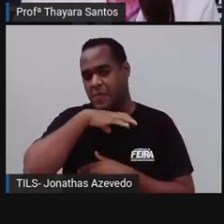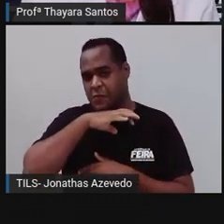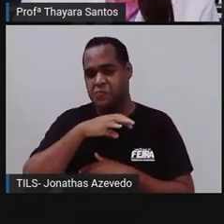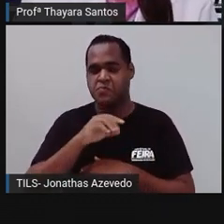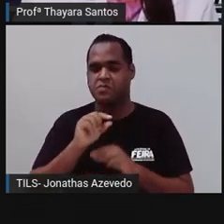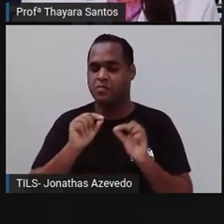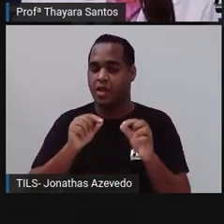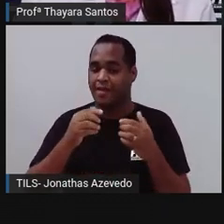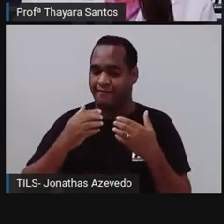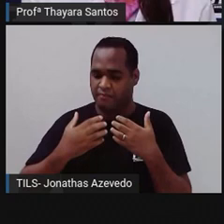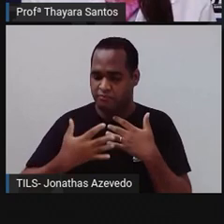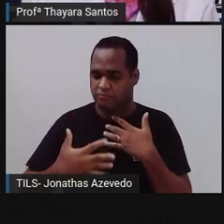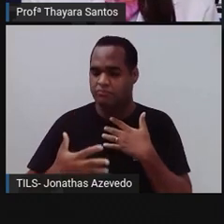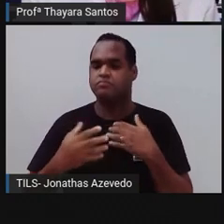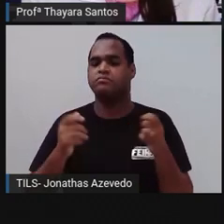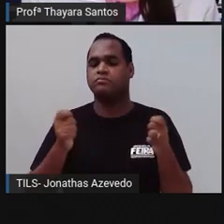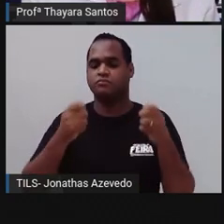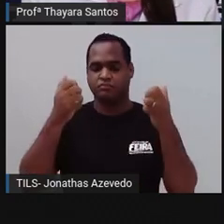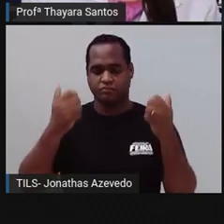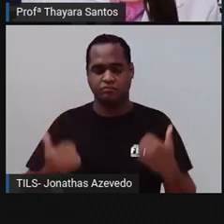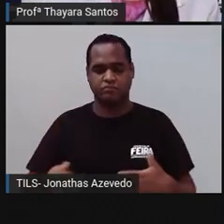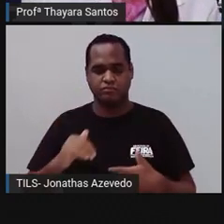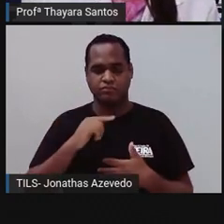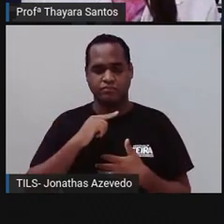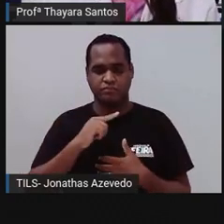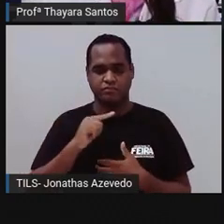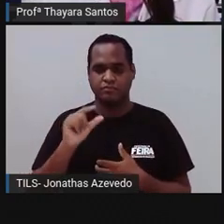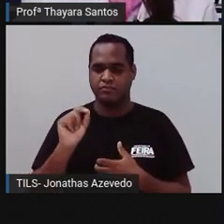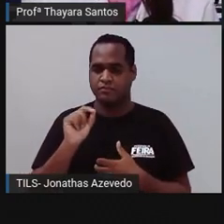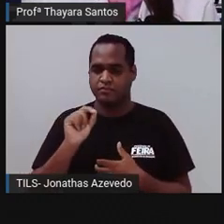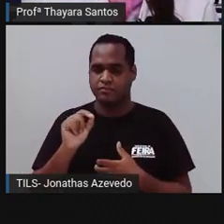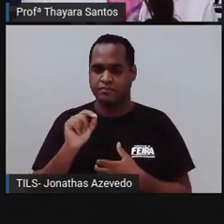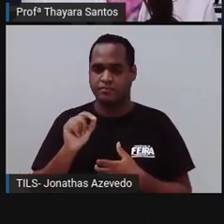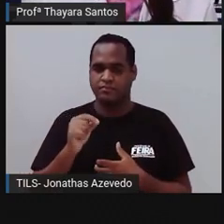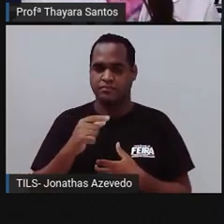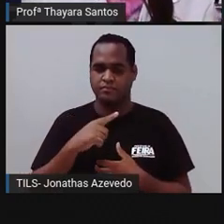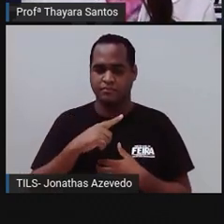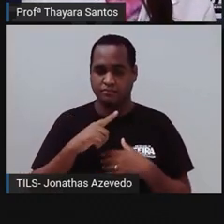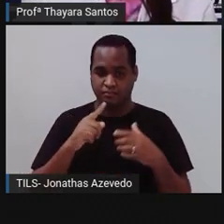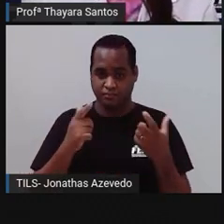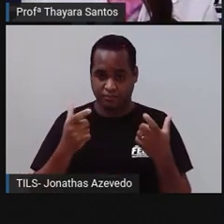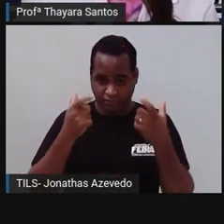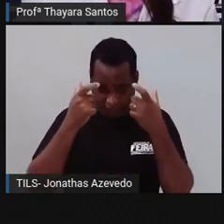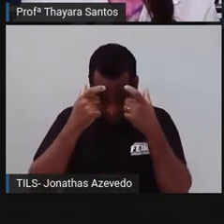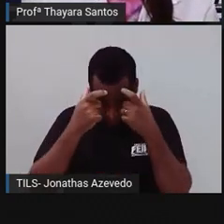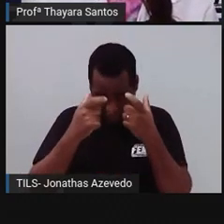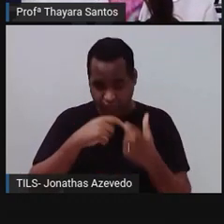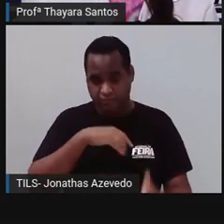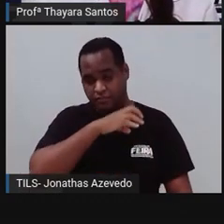agora a gente vai passar a falar sobre o grupo de animais. Esse grande reino que é o reino animalha.